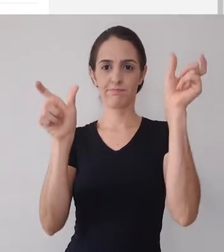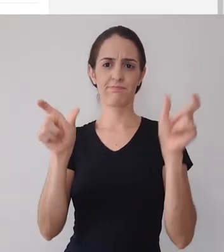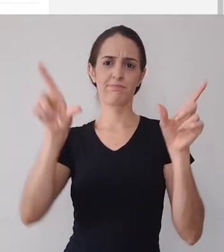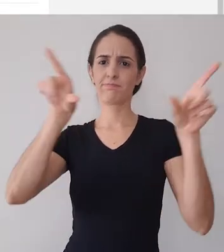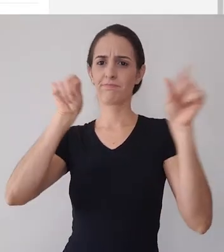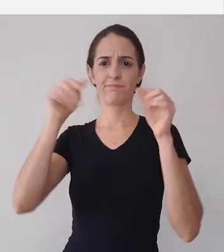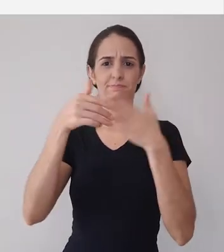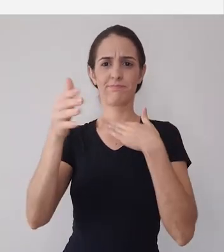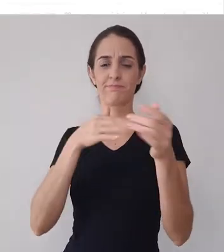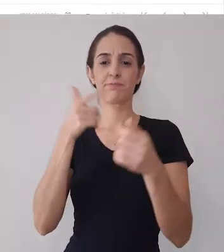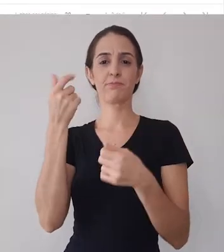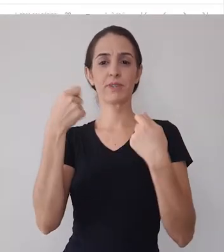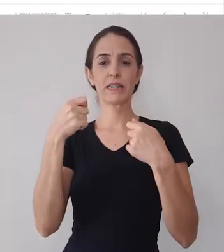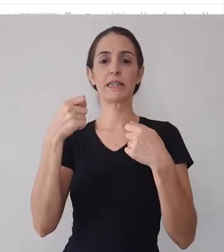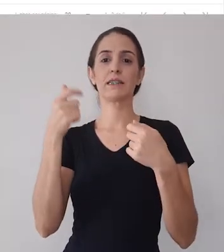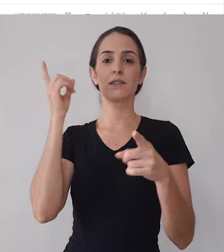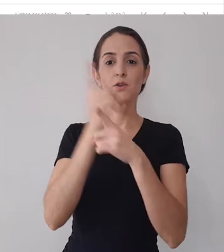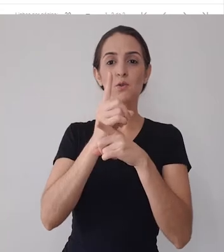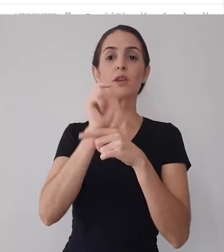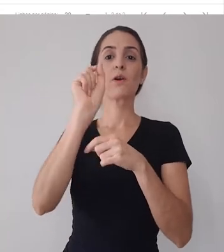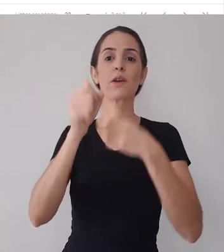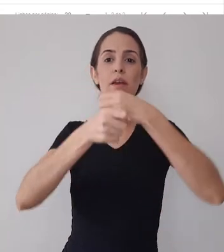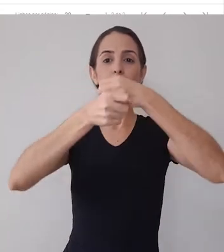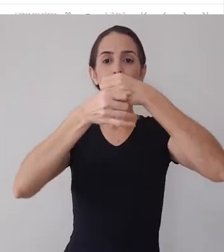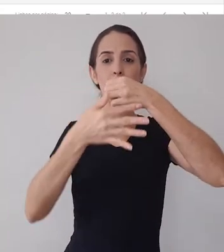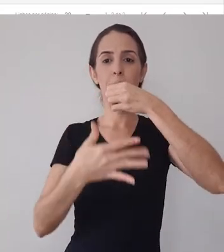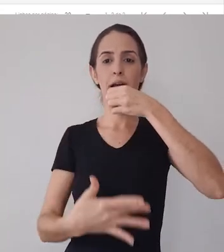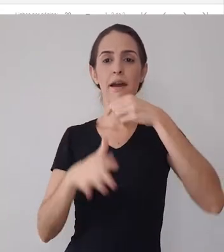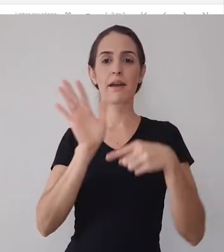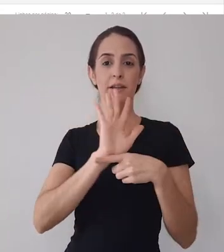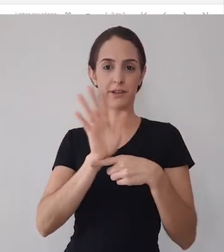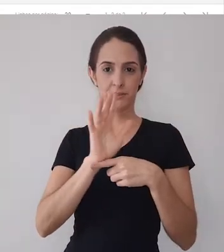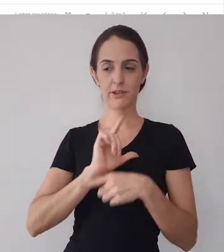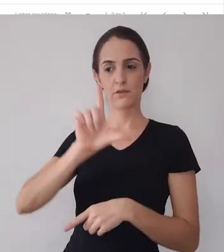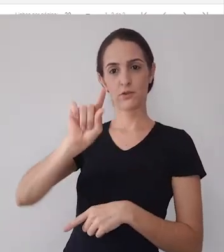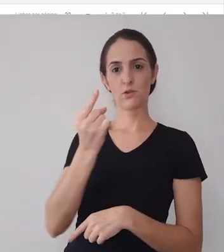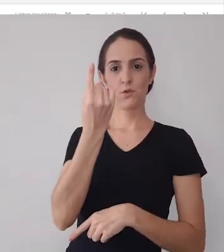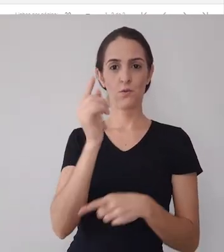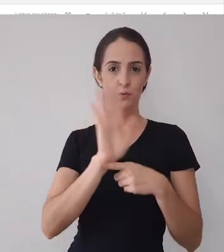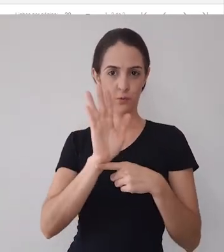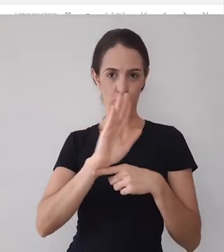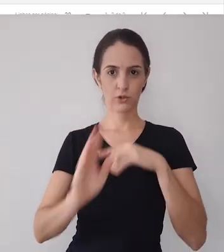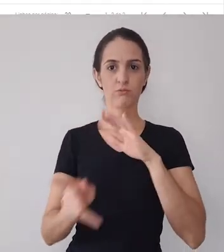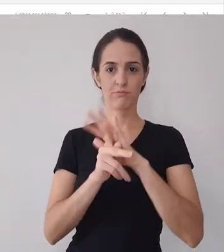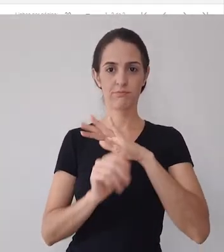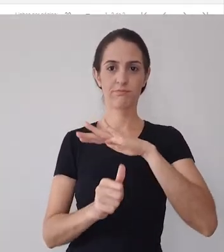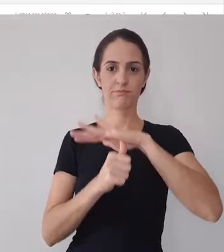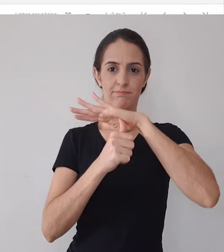estúdio você vê que aqui existem os vídeos tá certo é a lista de vídeos nós vamos pegar esse vídeo aqui da reitoria itinerante